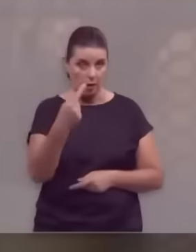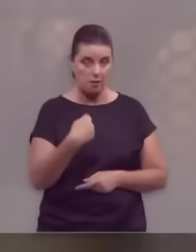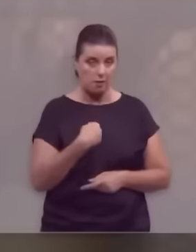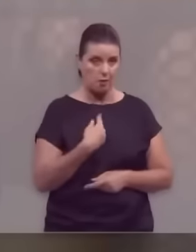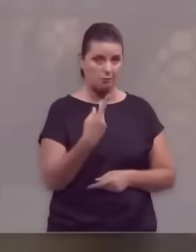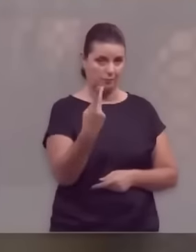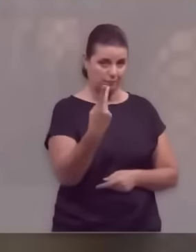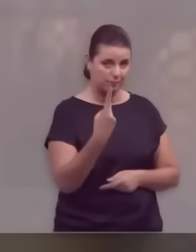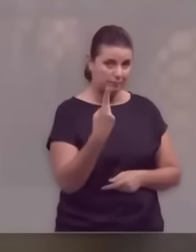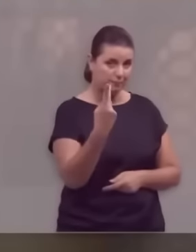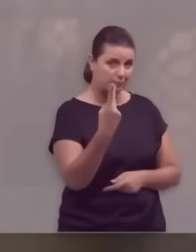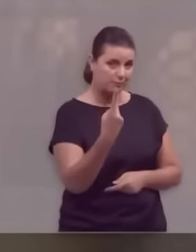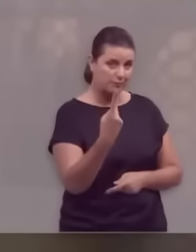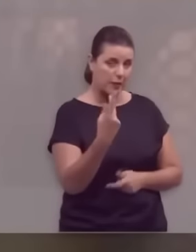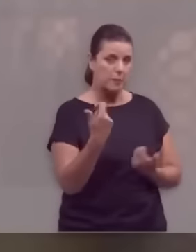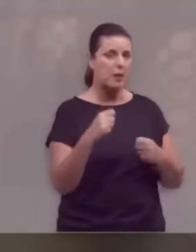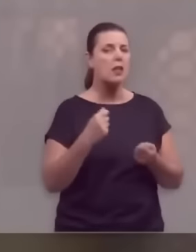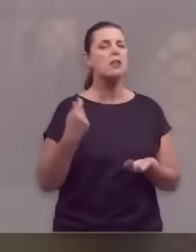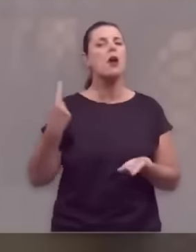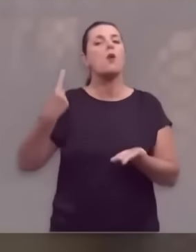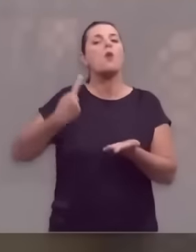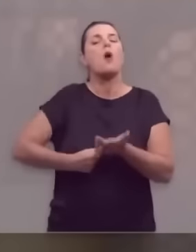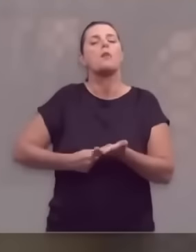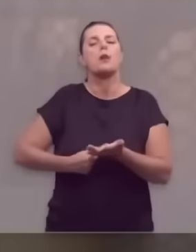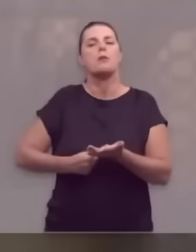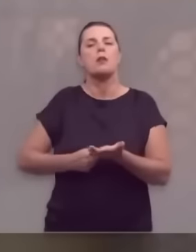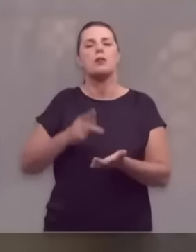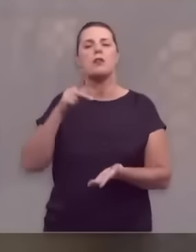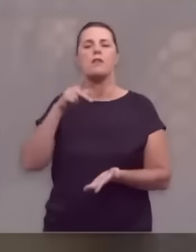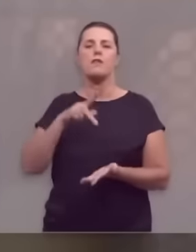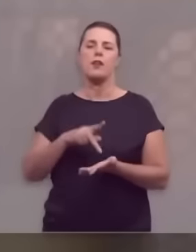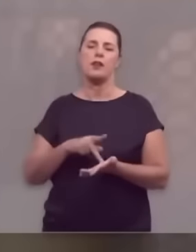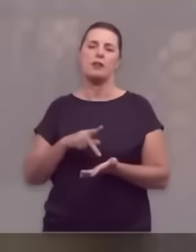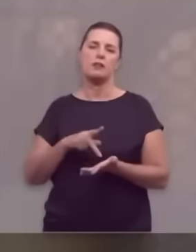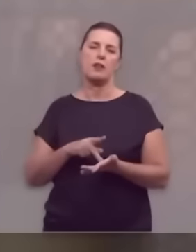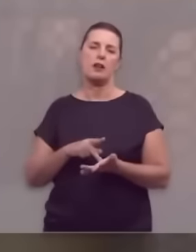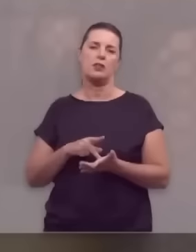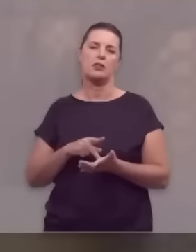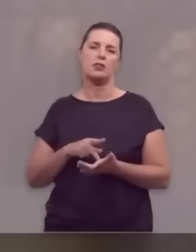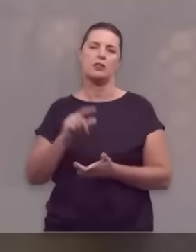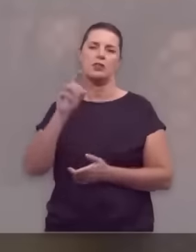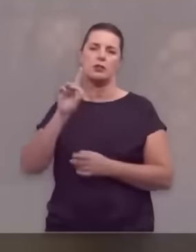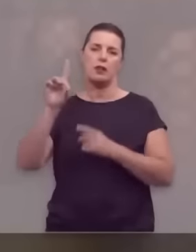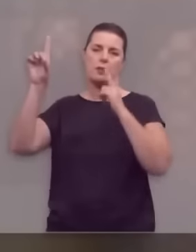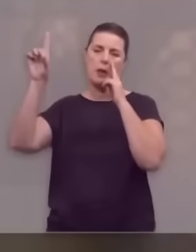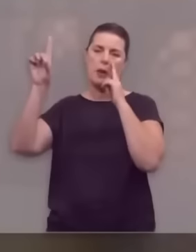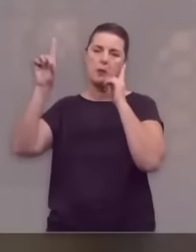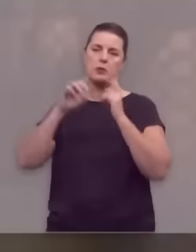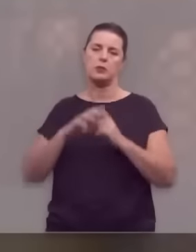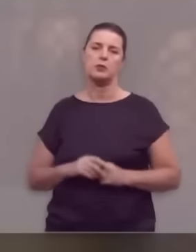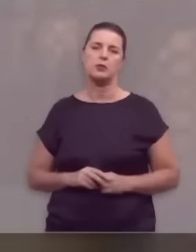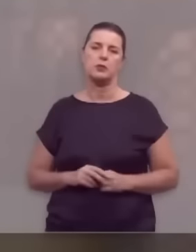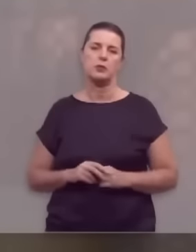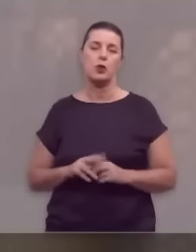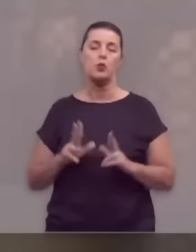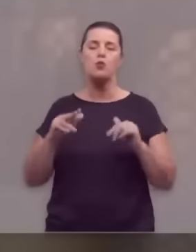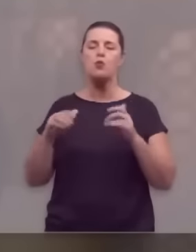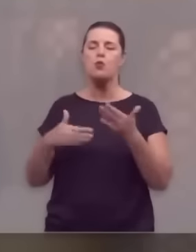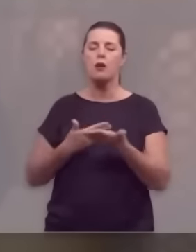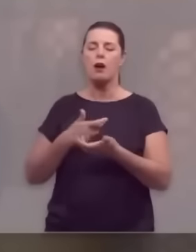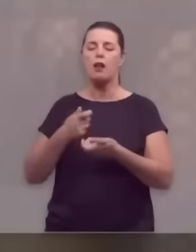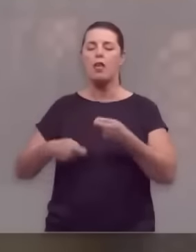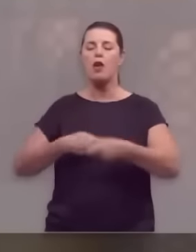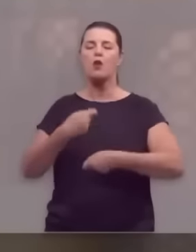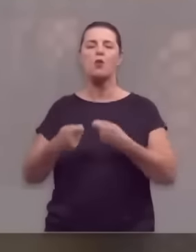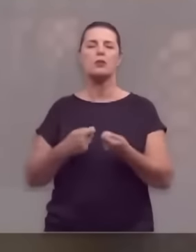que você e eu nos comprometamos com a verdade absoluta de Deus, sem jamais negociar